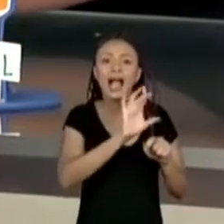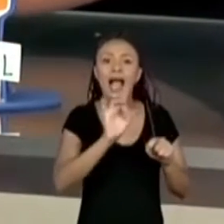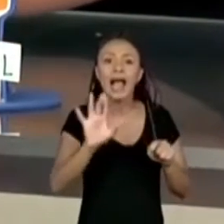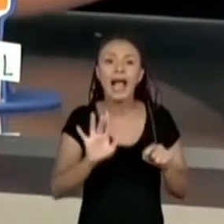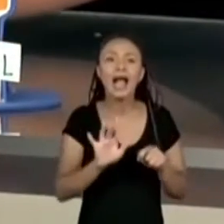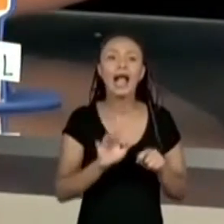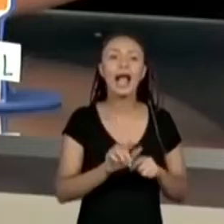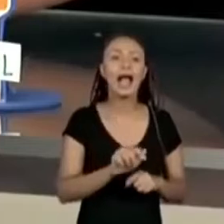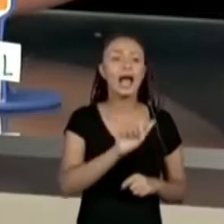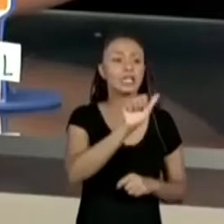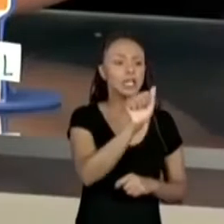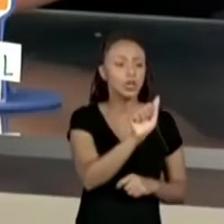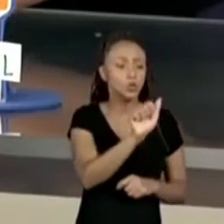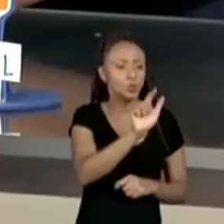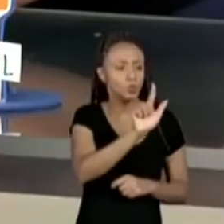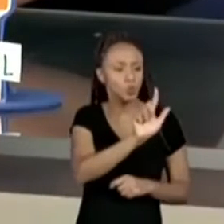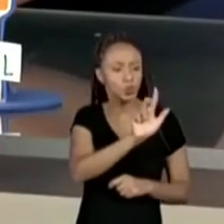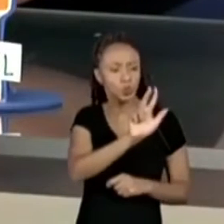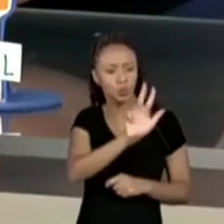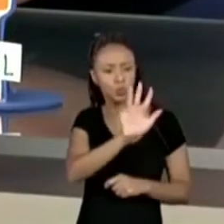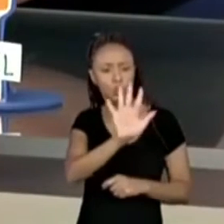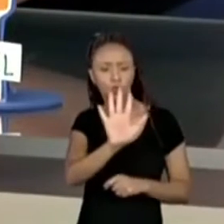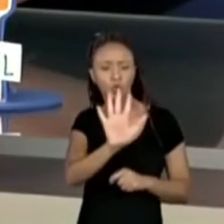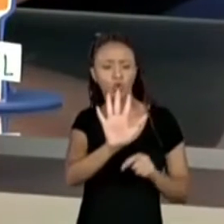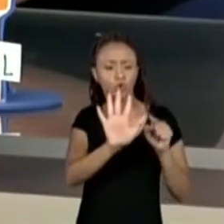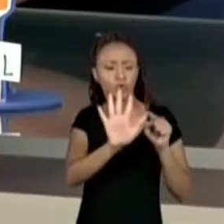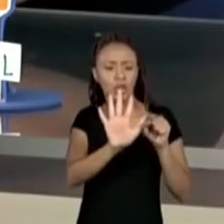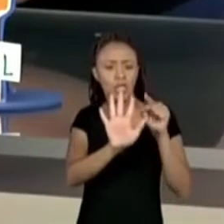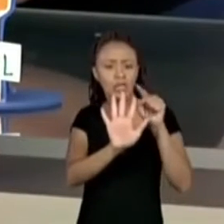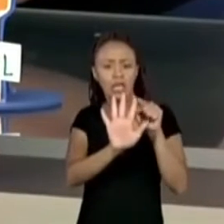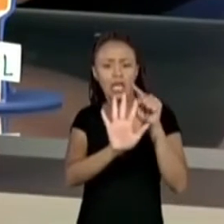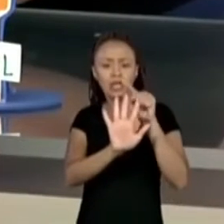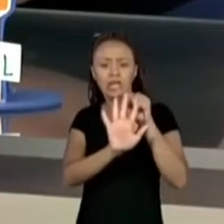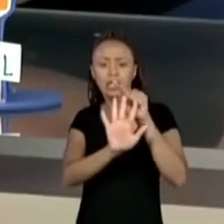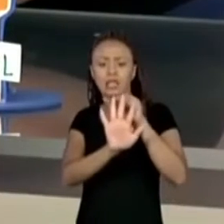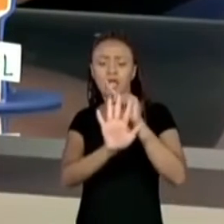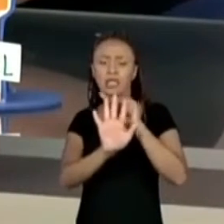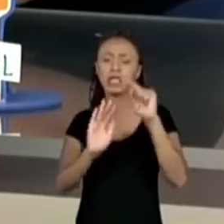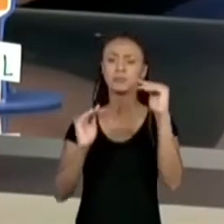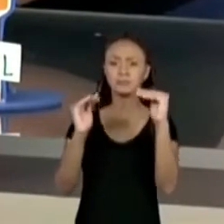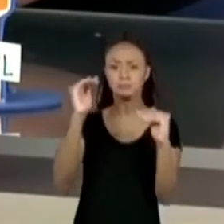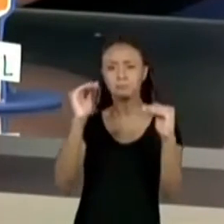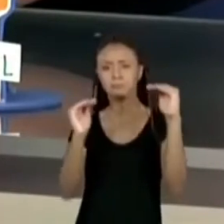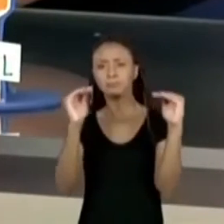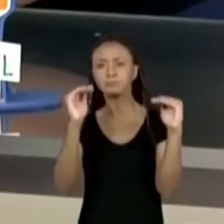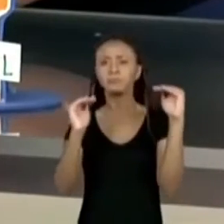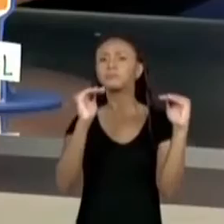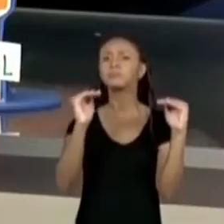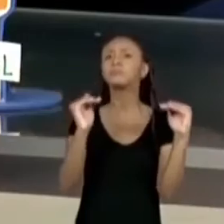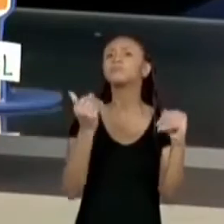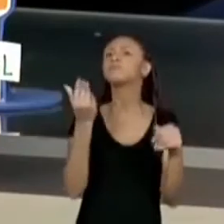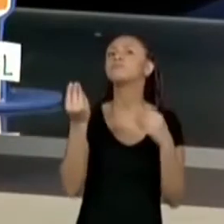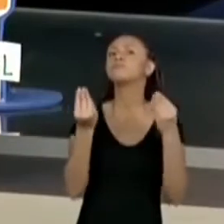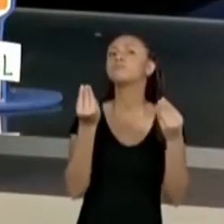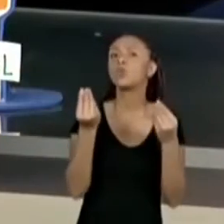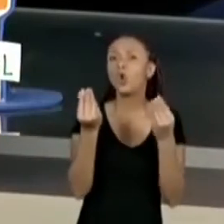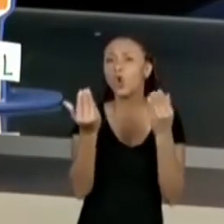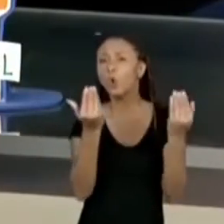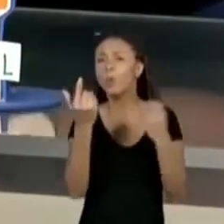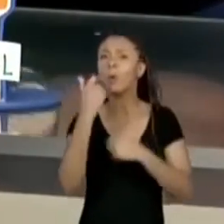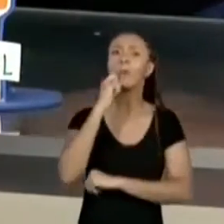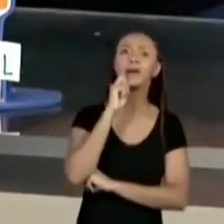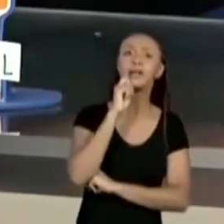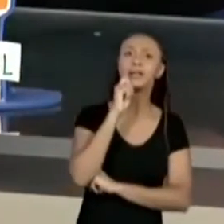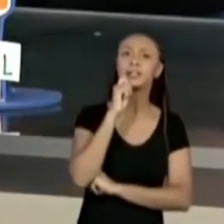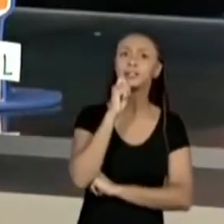E comparar a altura. Que tal se eu comparar assim com a minha mão, ó. Para ver. Qual que é o maior, qual